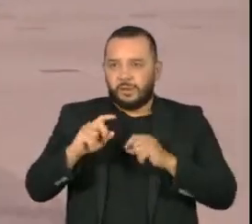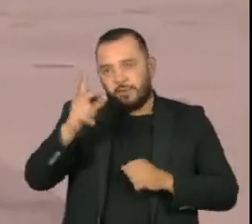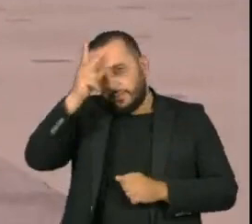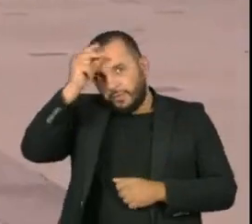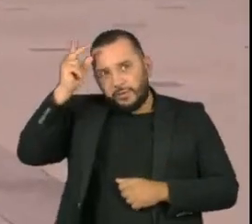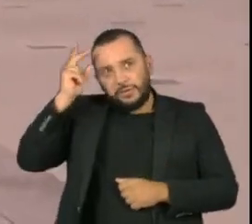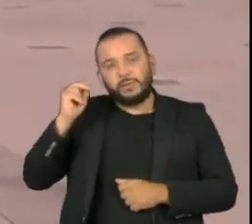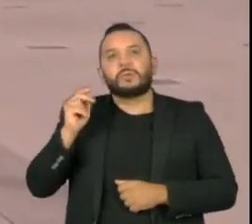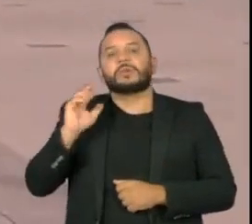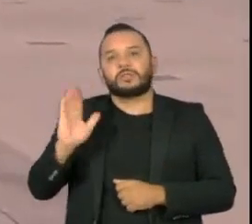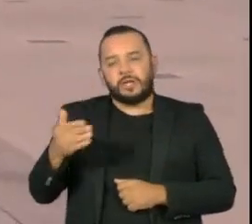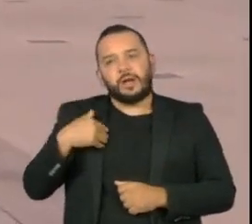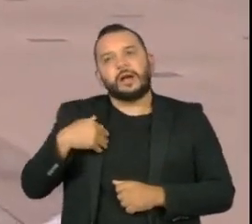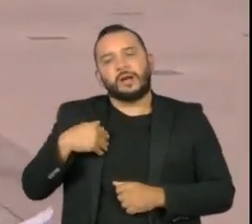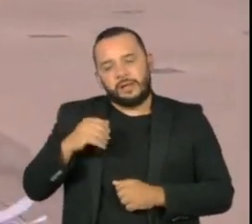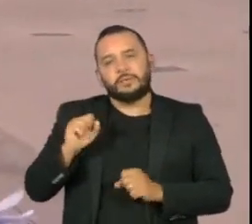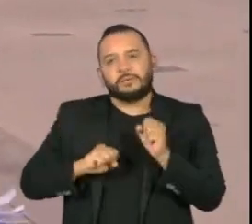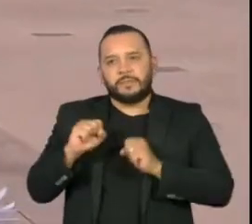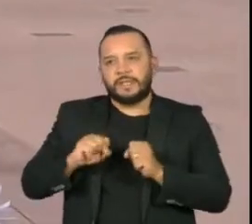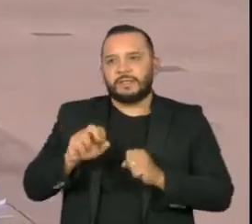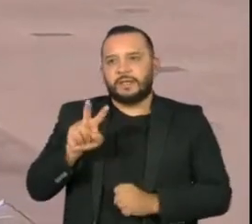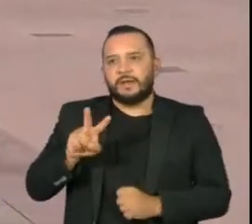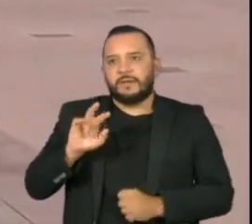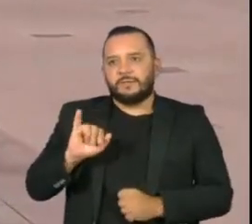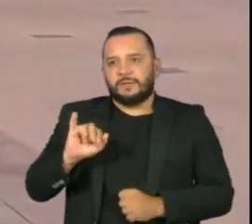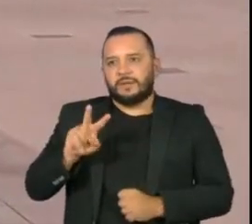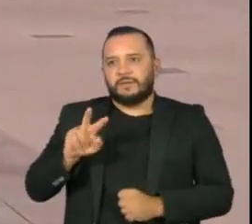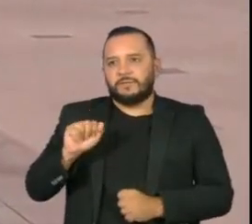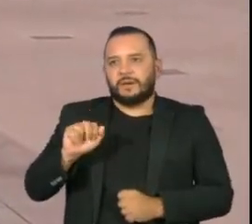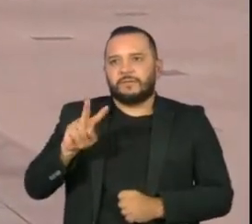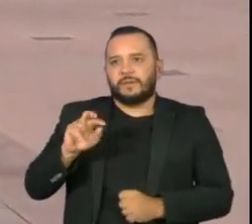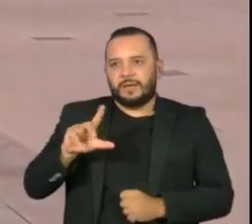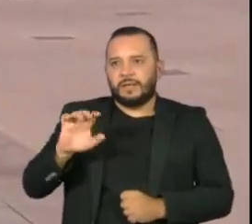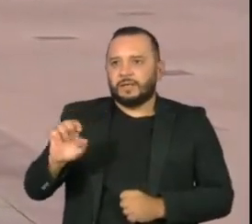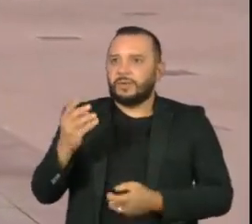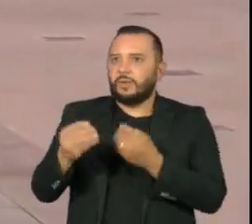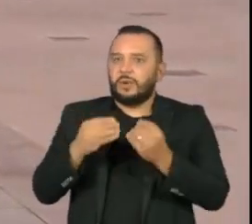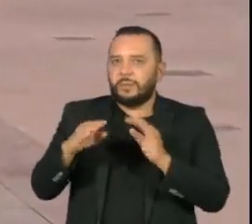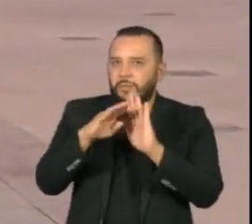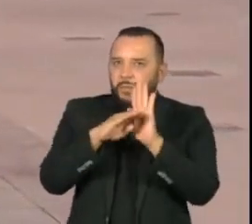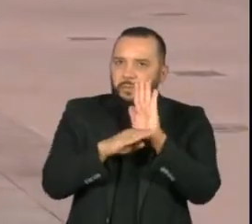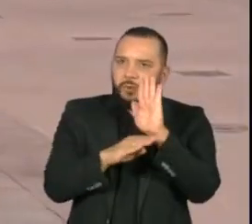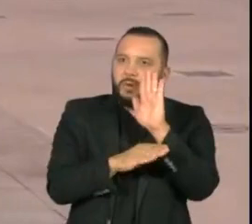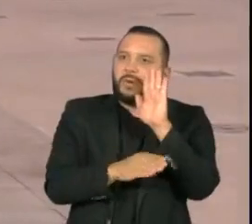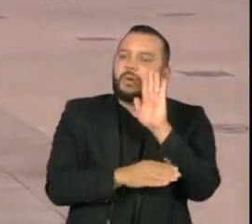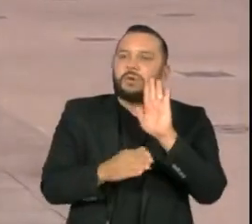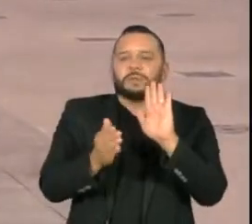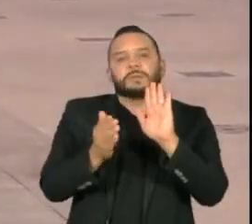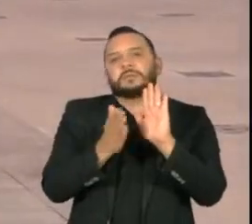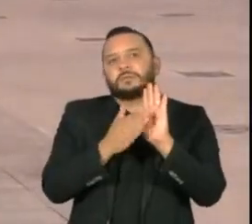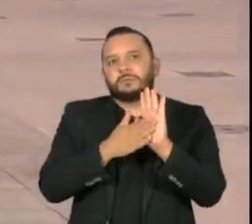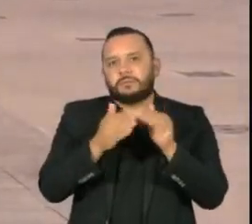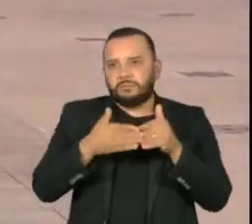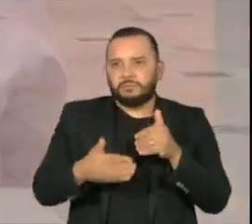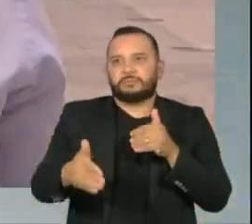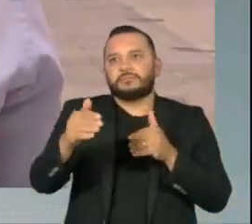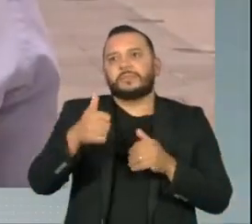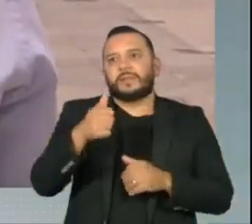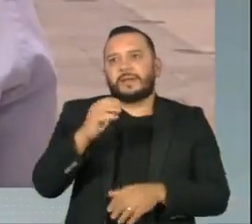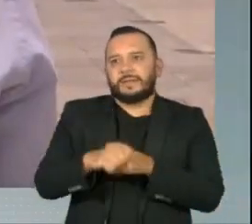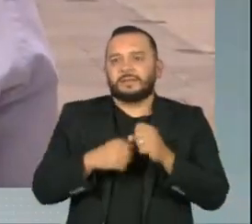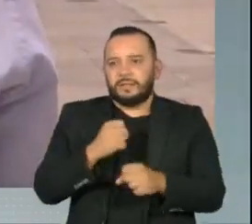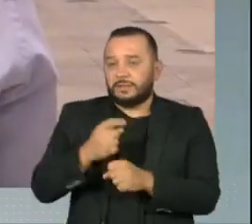onde o consórcio Viva o Vale apresenta toda a proposta de programação aqui para o Vale do Anhangabaú nos próximos 10 anos, Aldo.